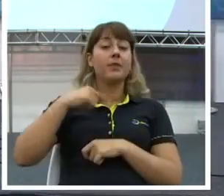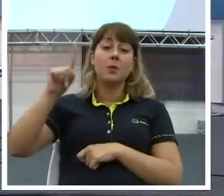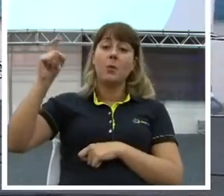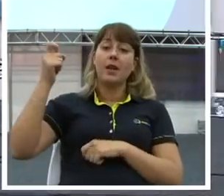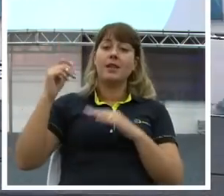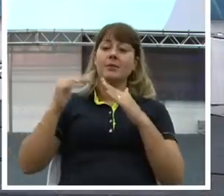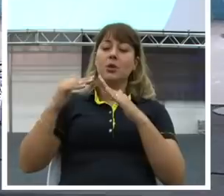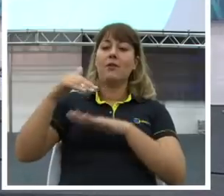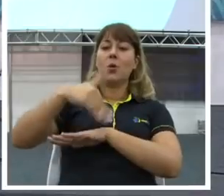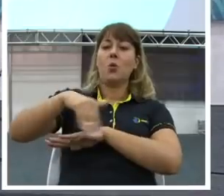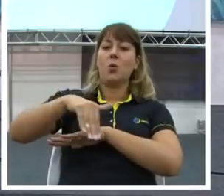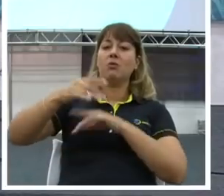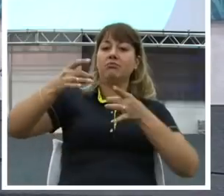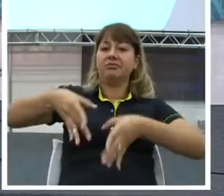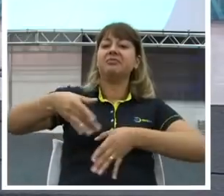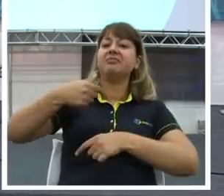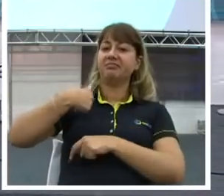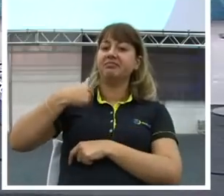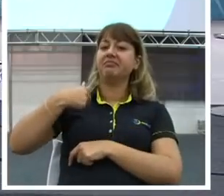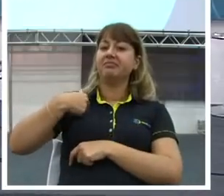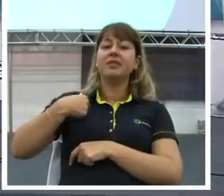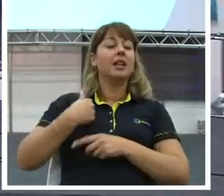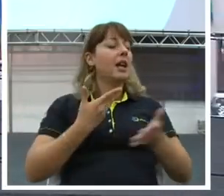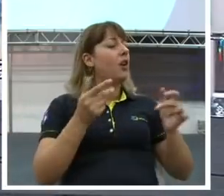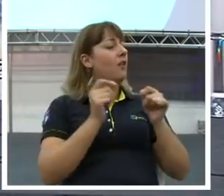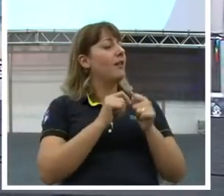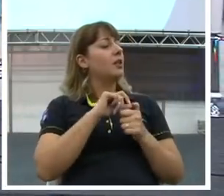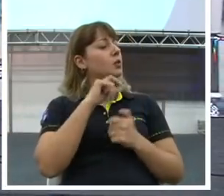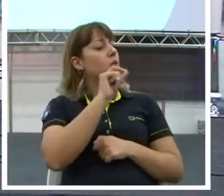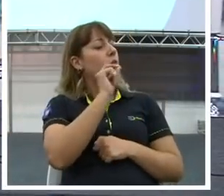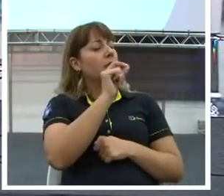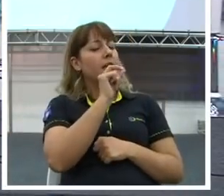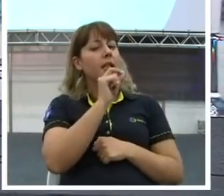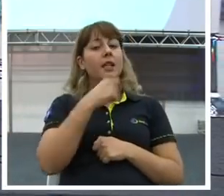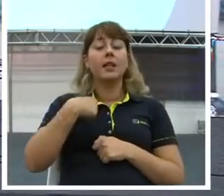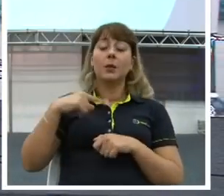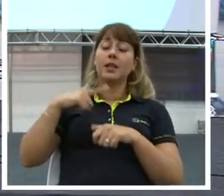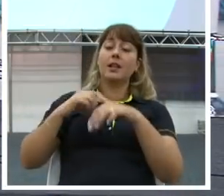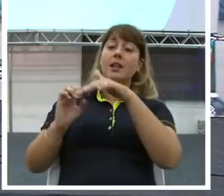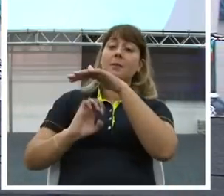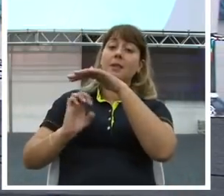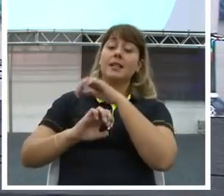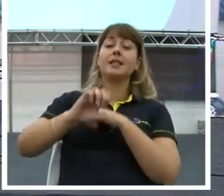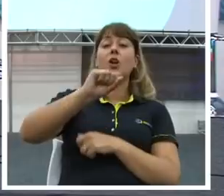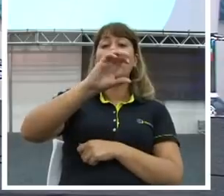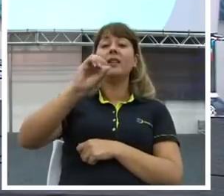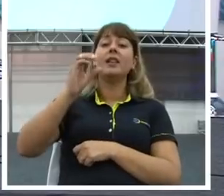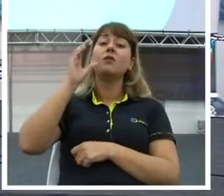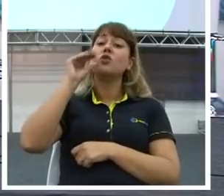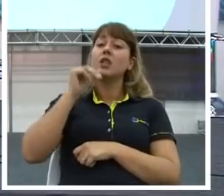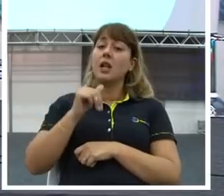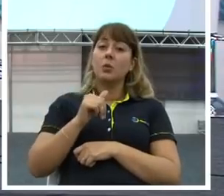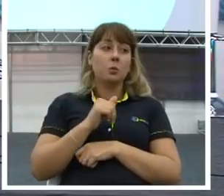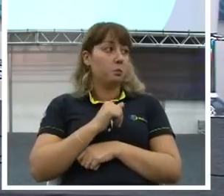de rua. O que você faz hoje? Tenho uma empresa com 80 funcionários.